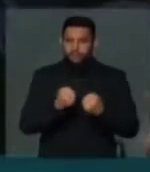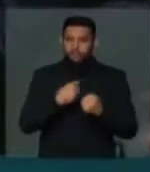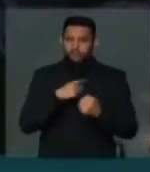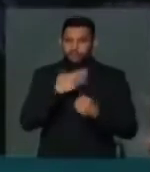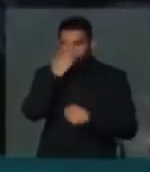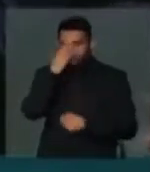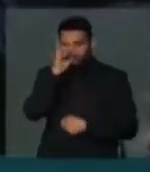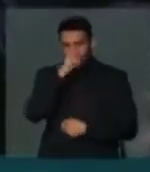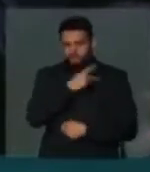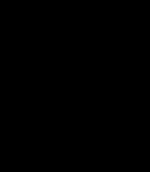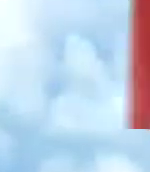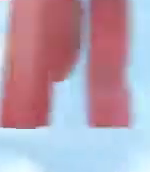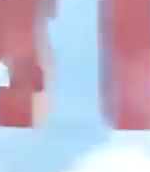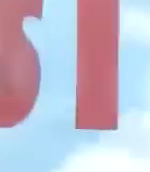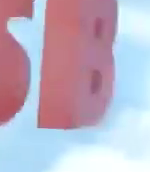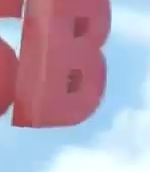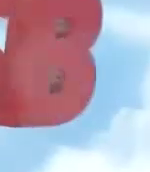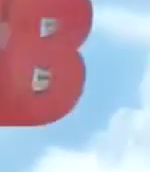presidente.